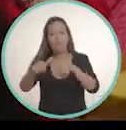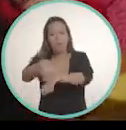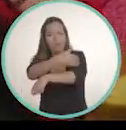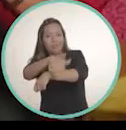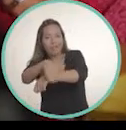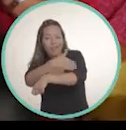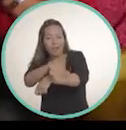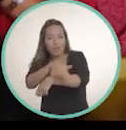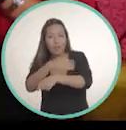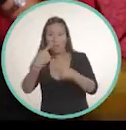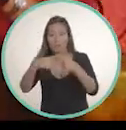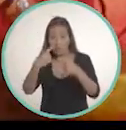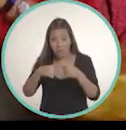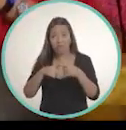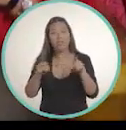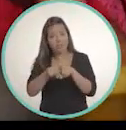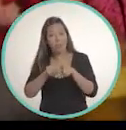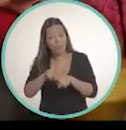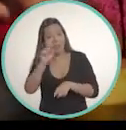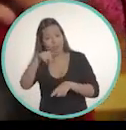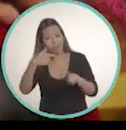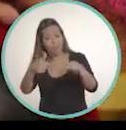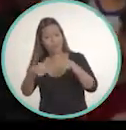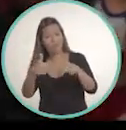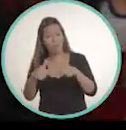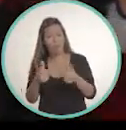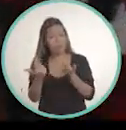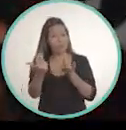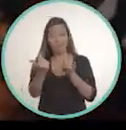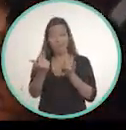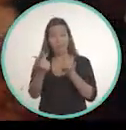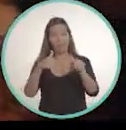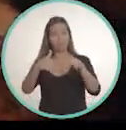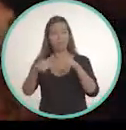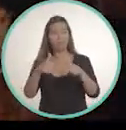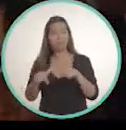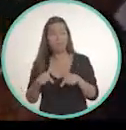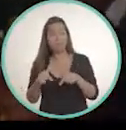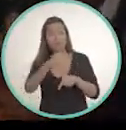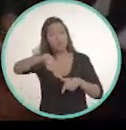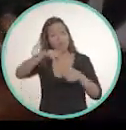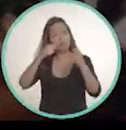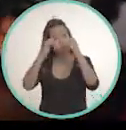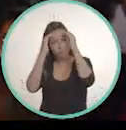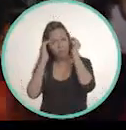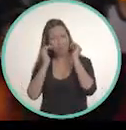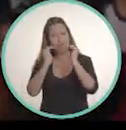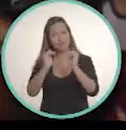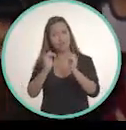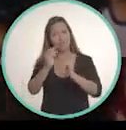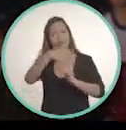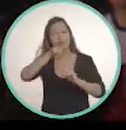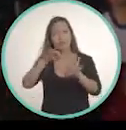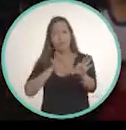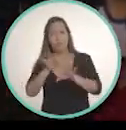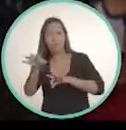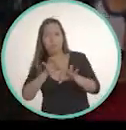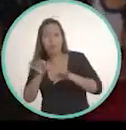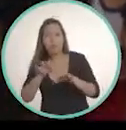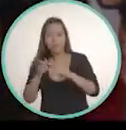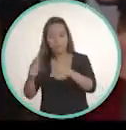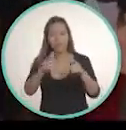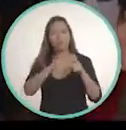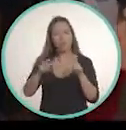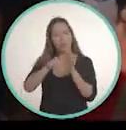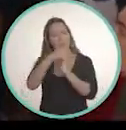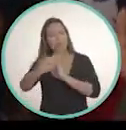Camelô é trabalhador. Os camelôs têm que ser respeitados no Rio de Janeiro e que a gente possa planejar o seu espaço